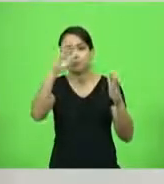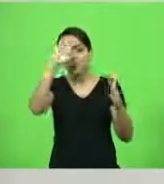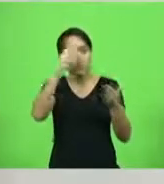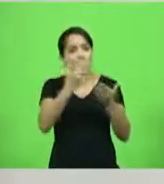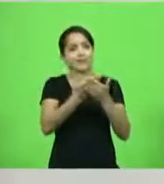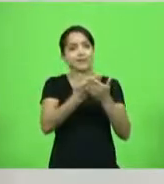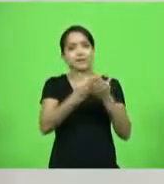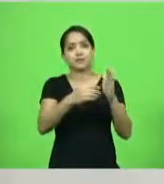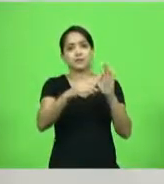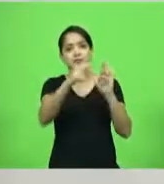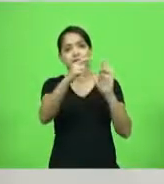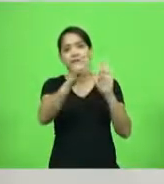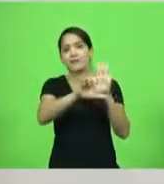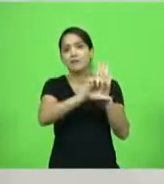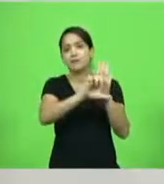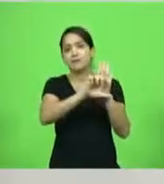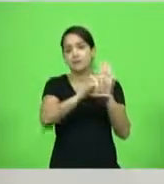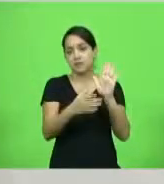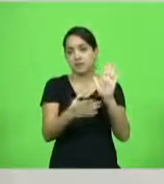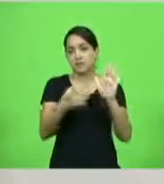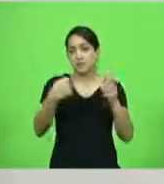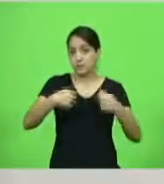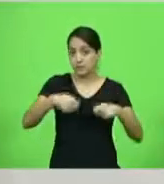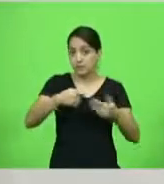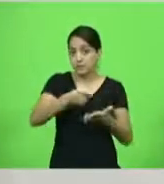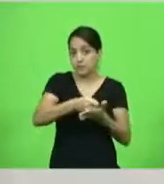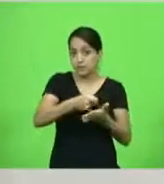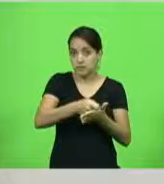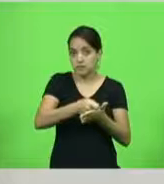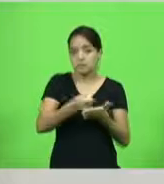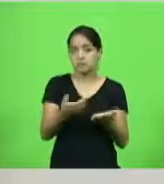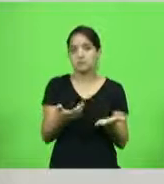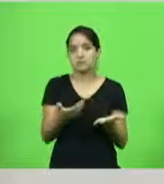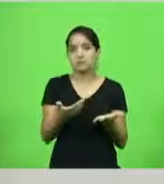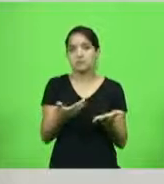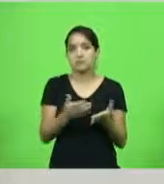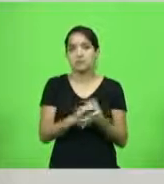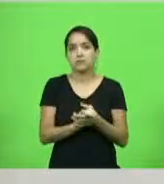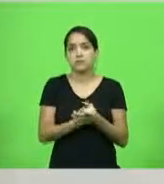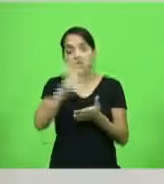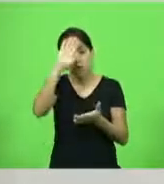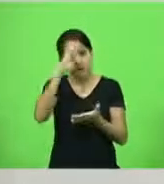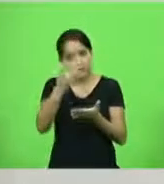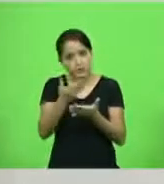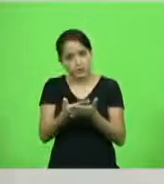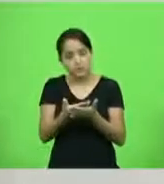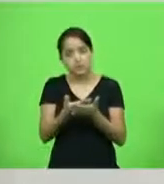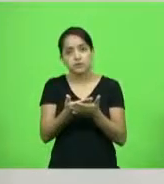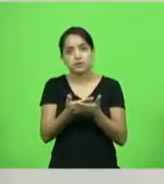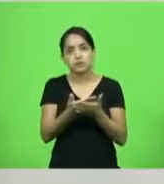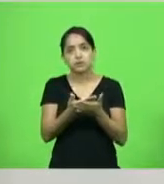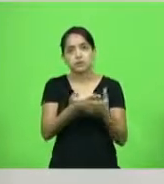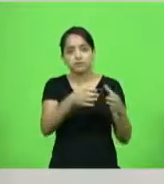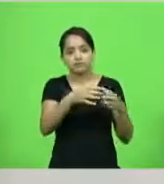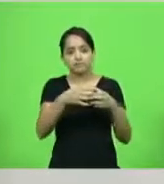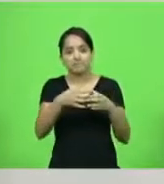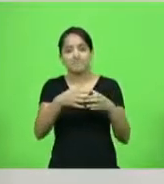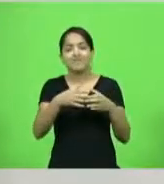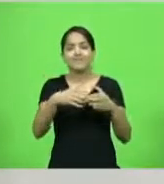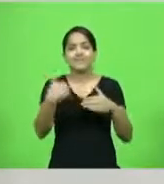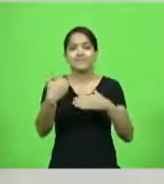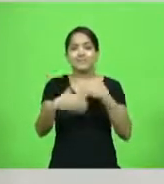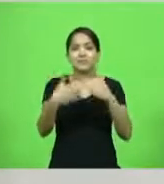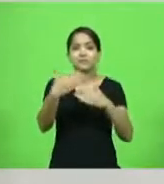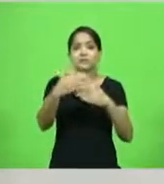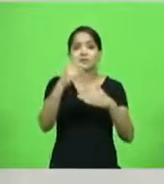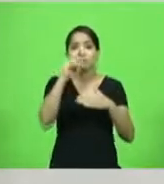ela deveria, por obrigatoriedade, acreditar. Eu acredito nas instituições, mas cada vez tem se tornado, além de